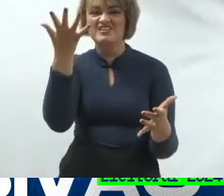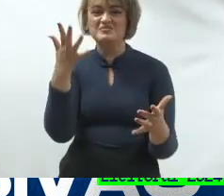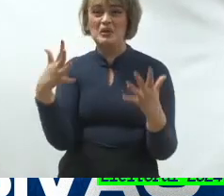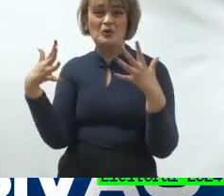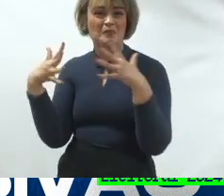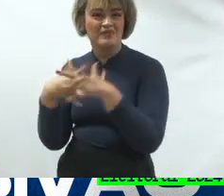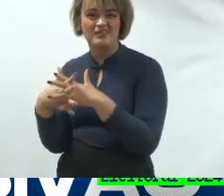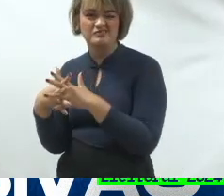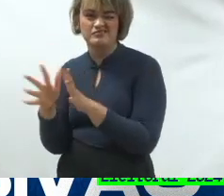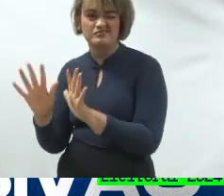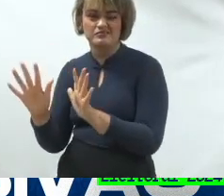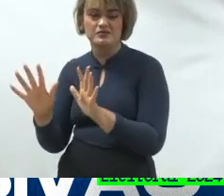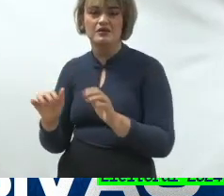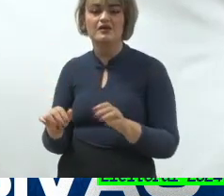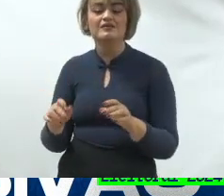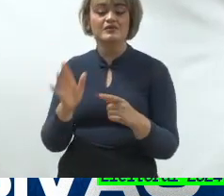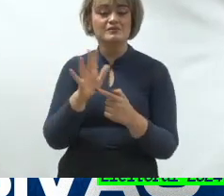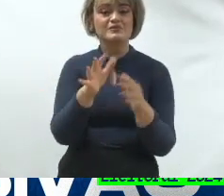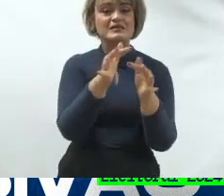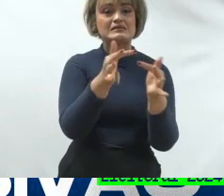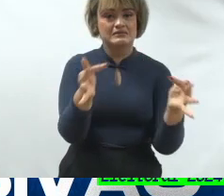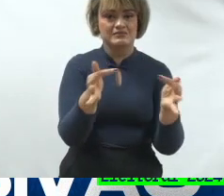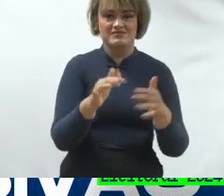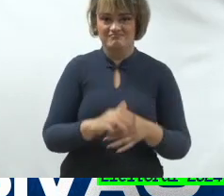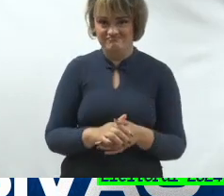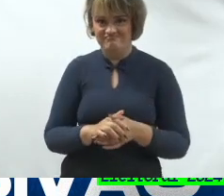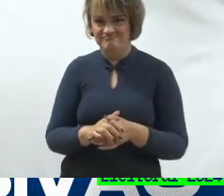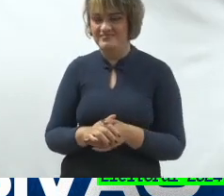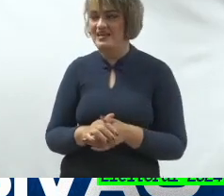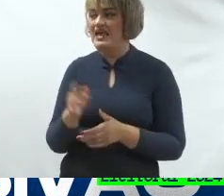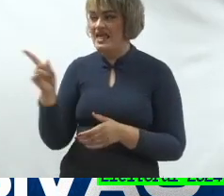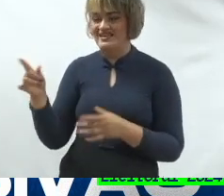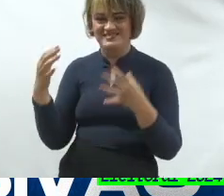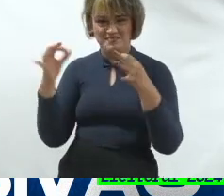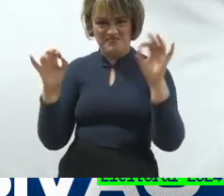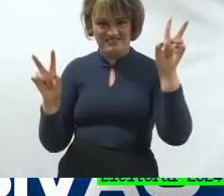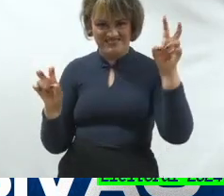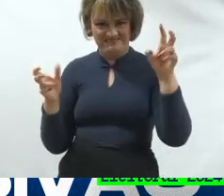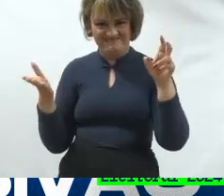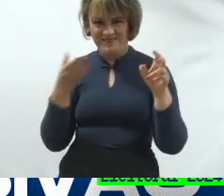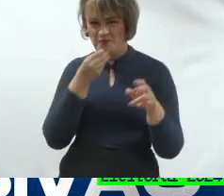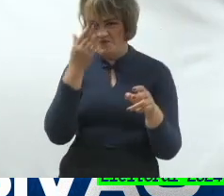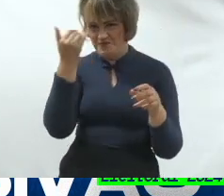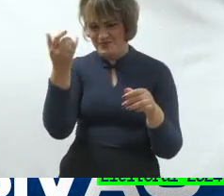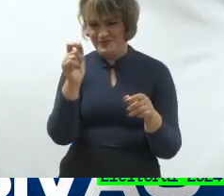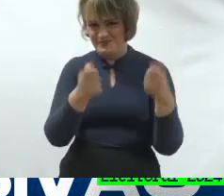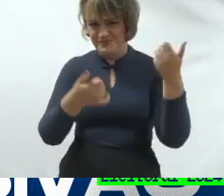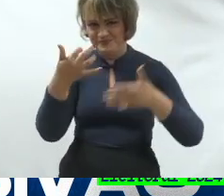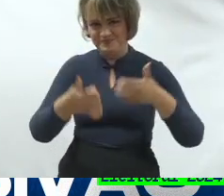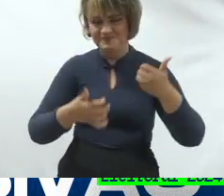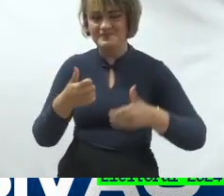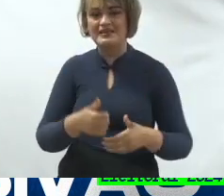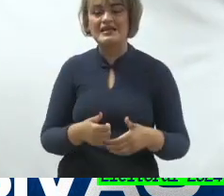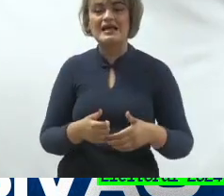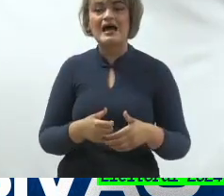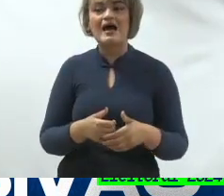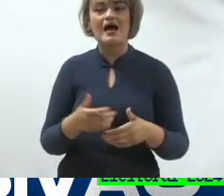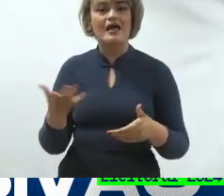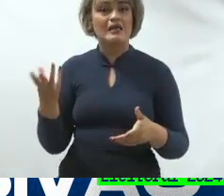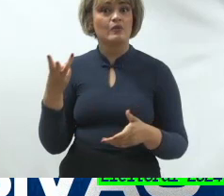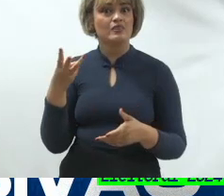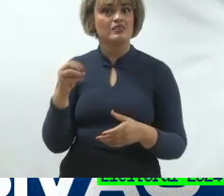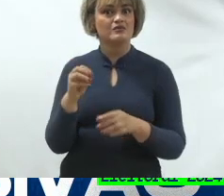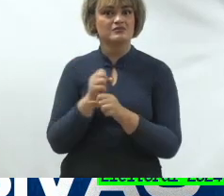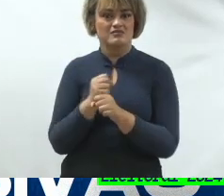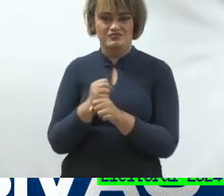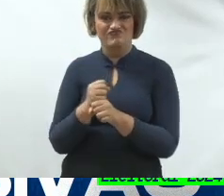pensamento limpo, para torná-lo simples. Não é uma frase minha, é uma frase de Steve Jobs. E nesses momentos que eu tenho 30 anos, eu comecei em